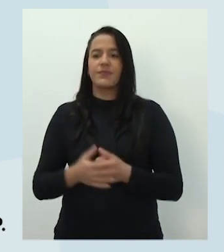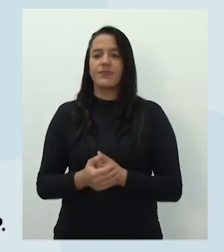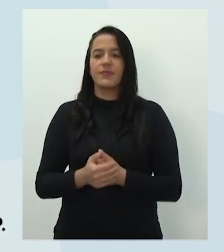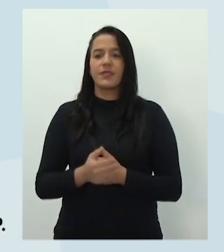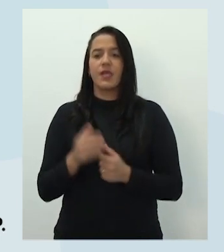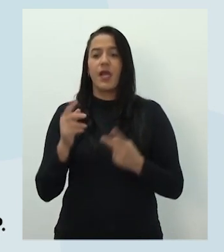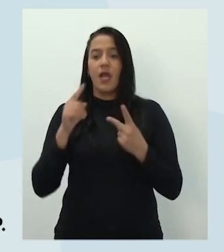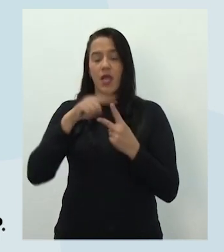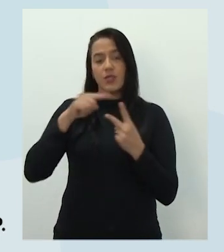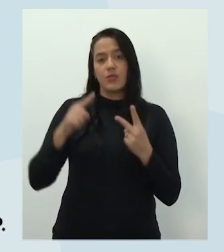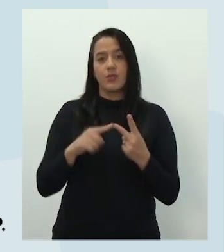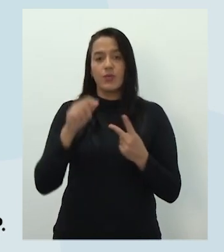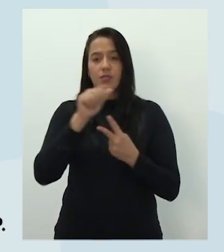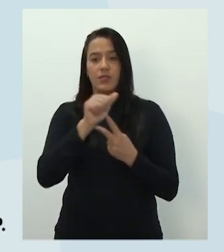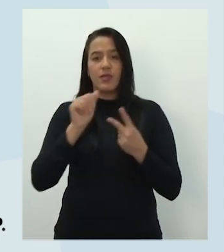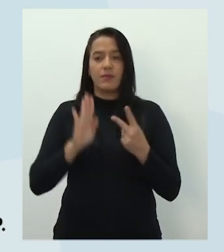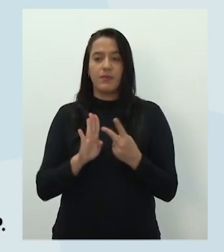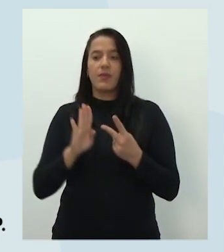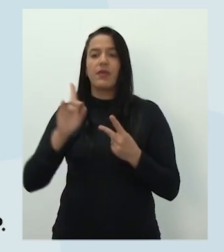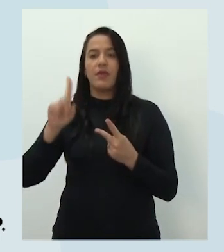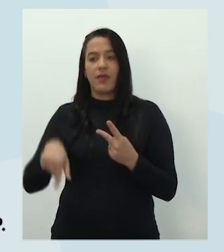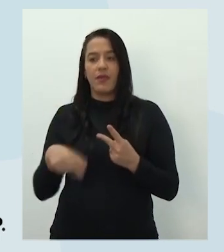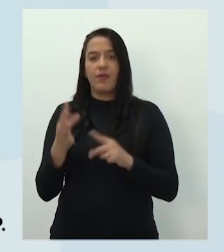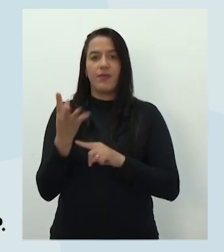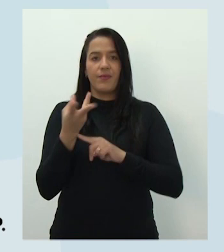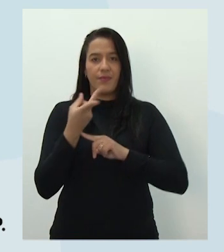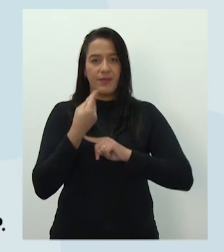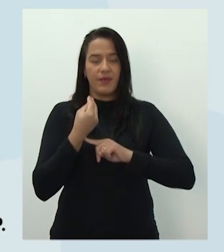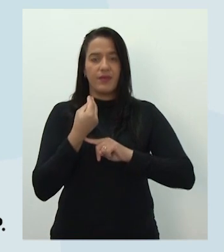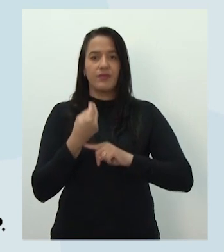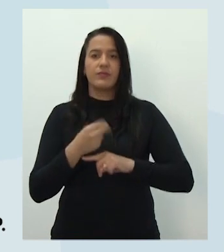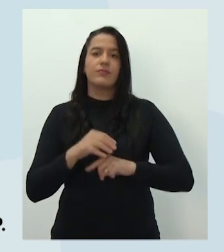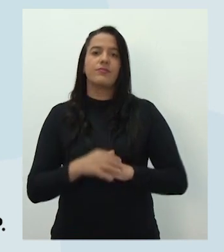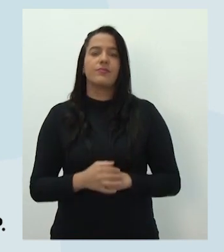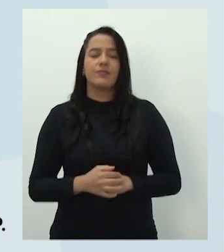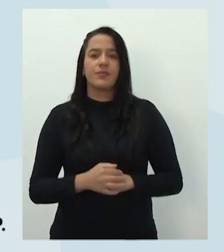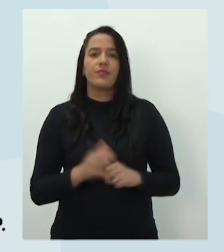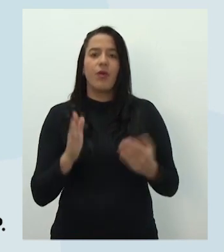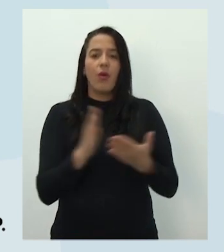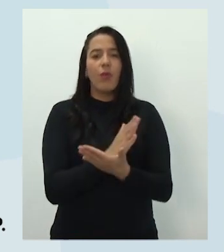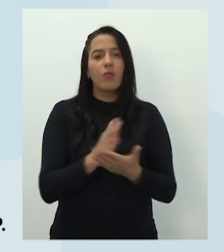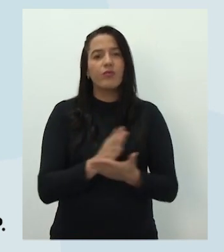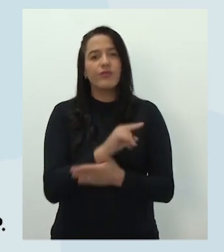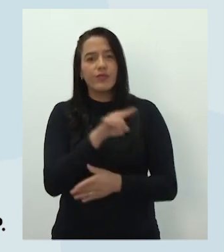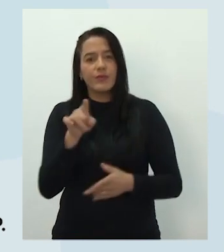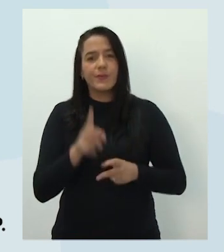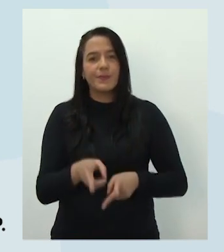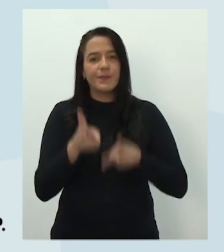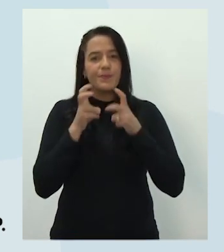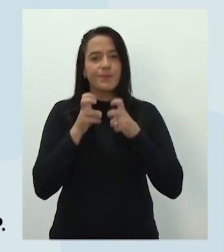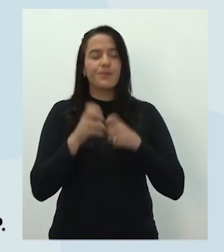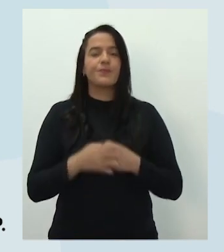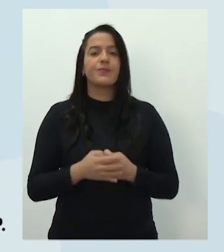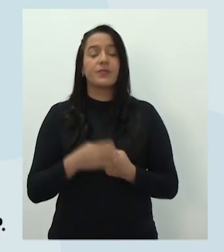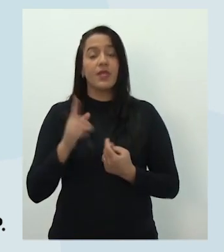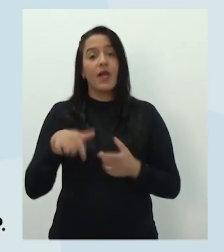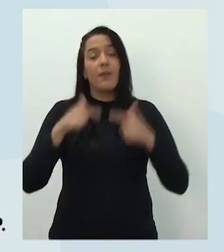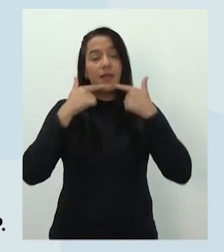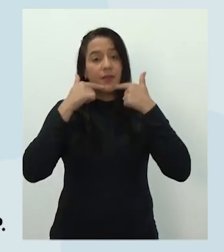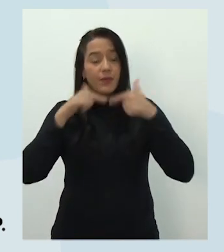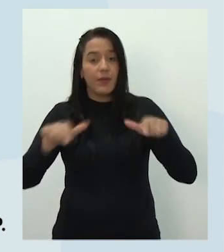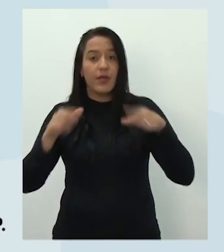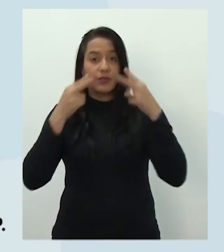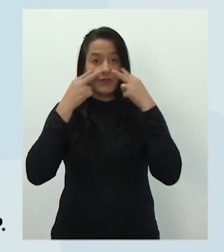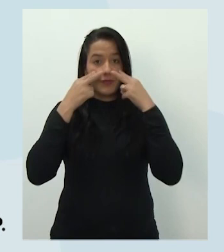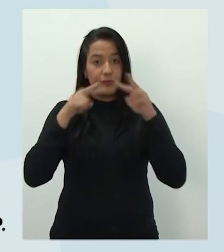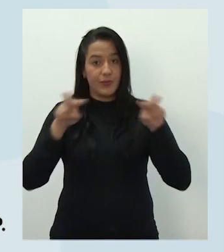duas são arte. Sim, porque já estão puxando um sentido aí dessas imagens, não é? Isso. Linguagem visual e escrita, disse o